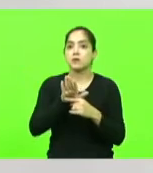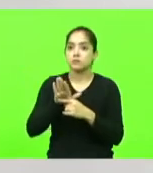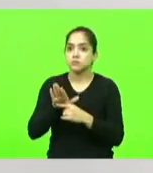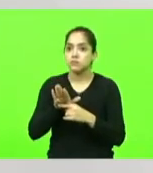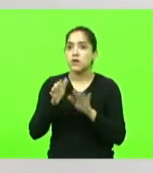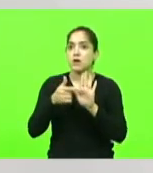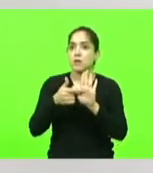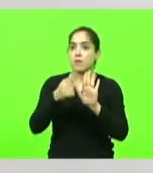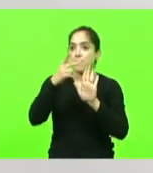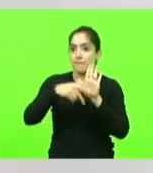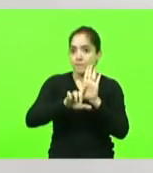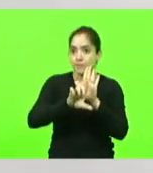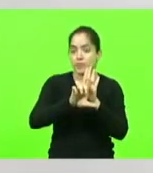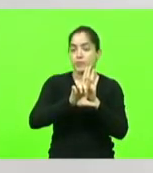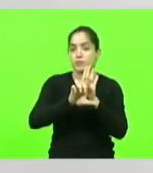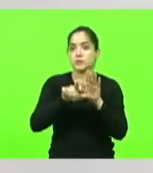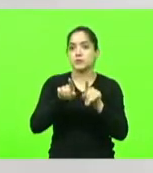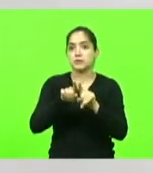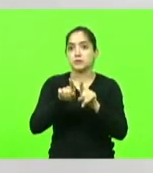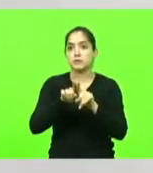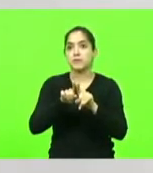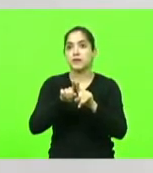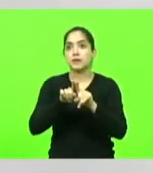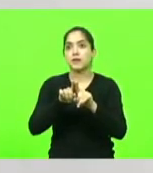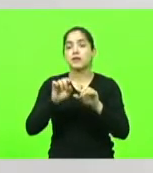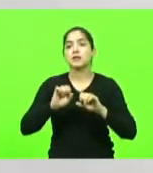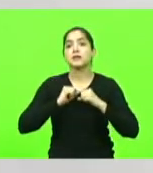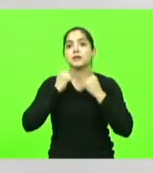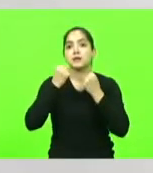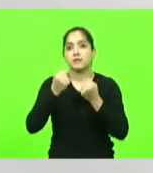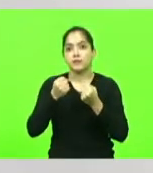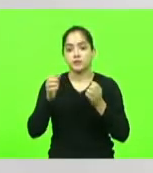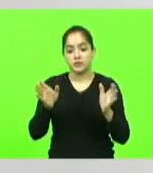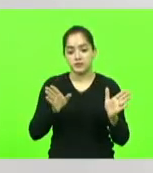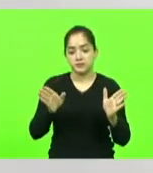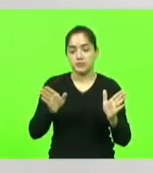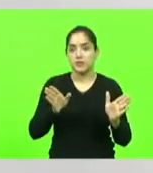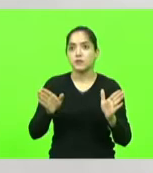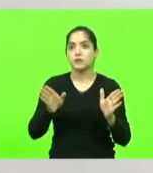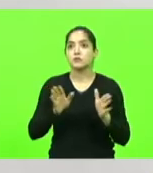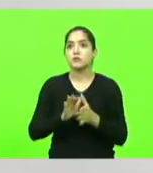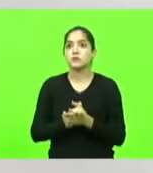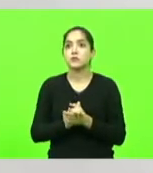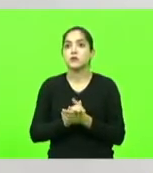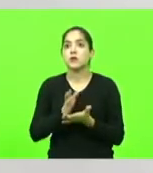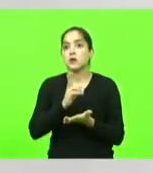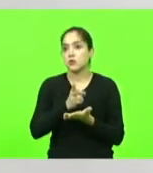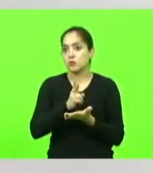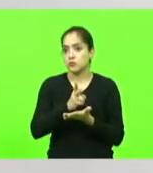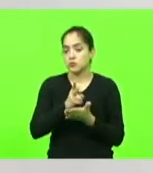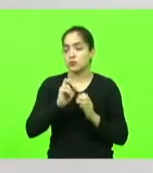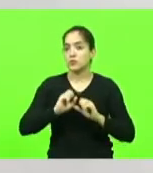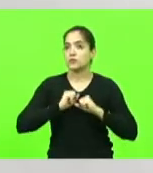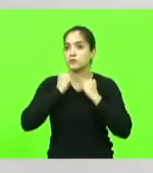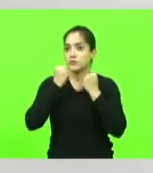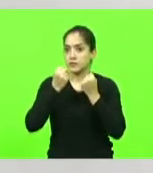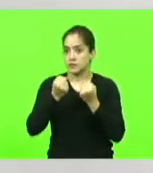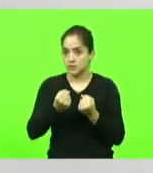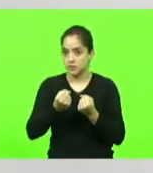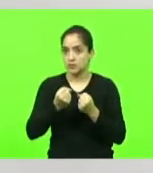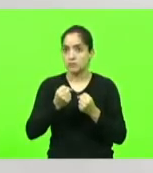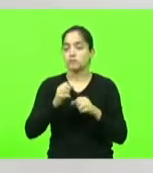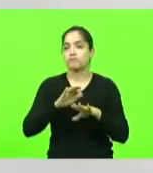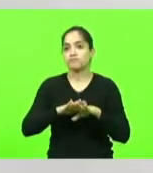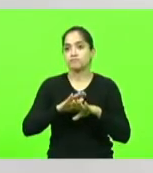projetos de lei e levantando as bandeiras que defendi durante a campanha. Continuarei aqui defendendo o legado e as ações do